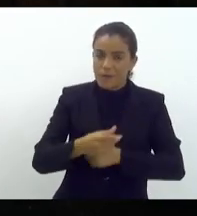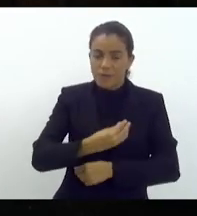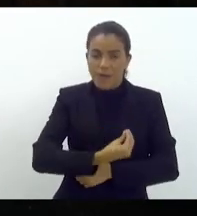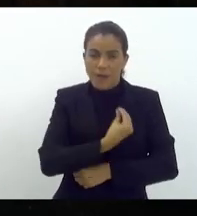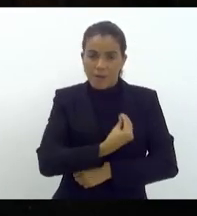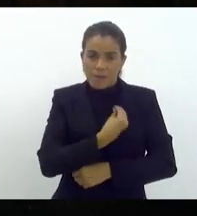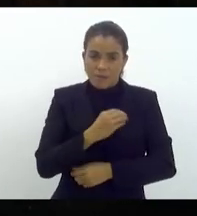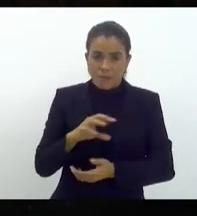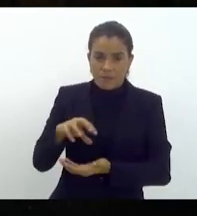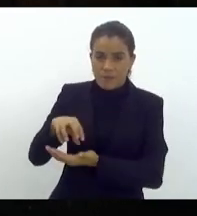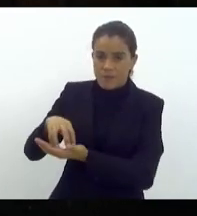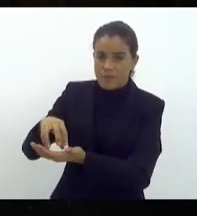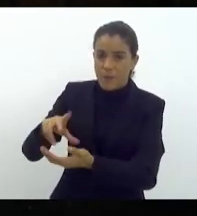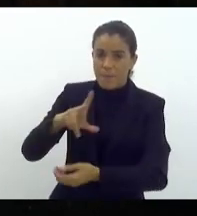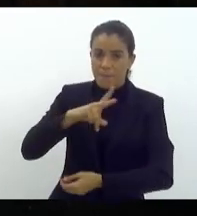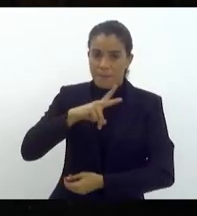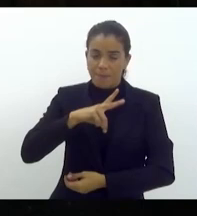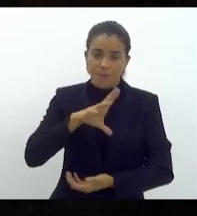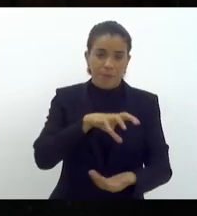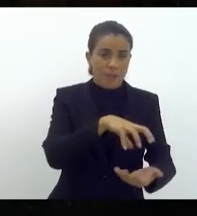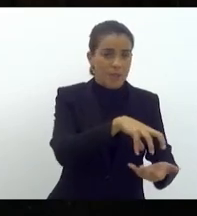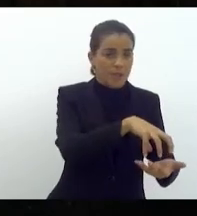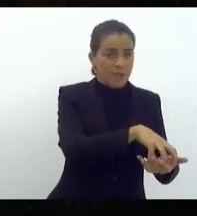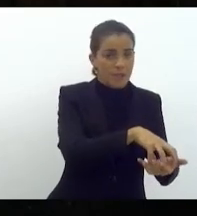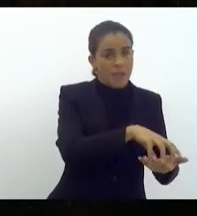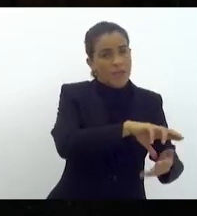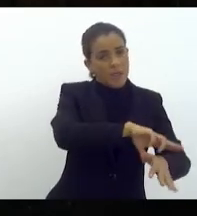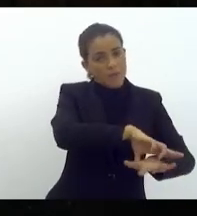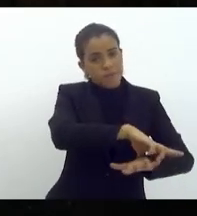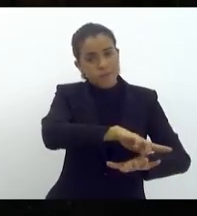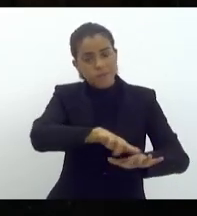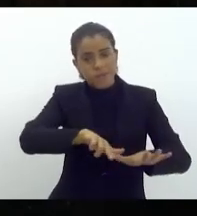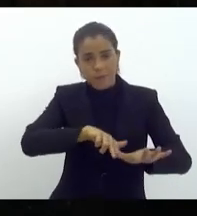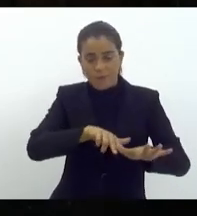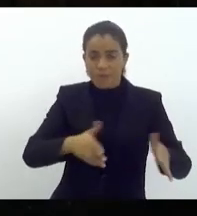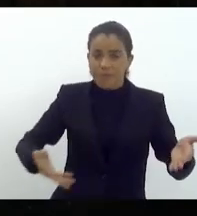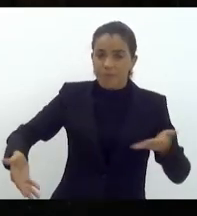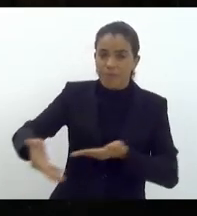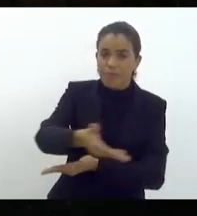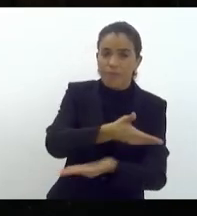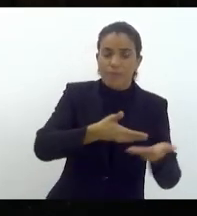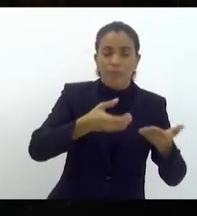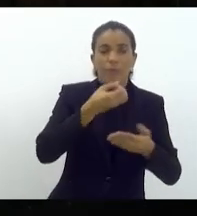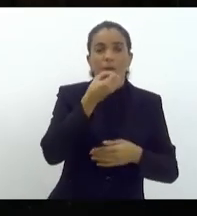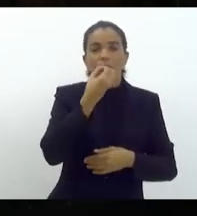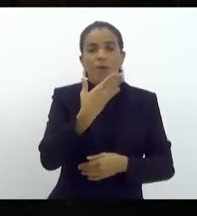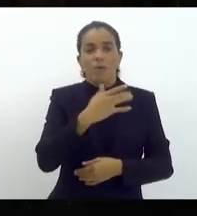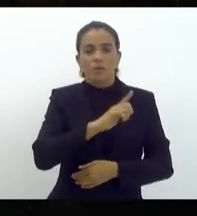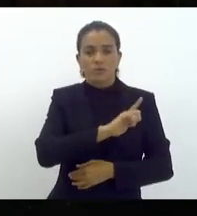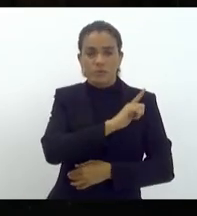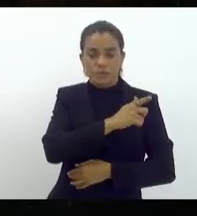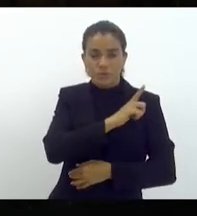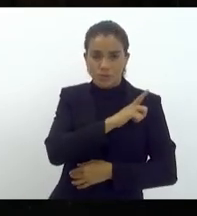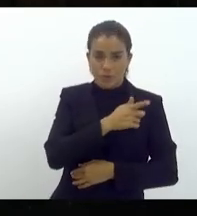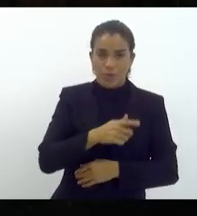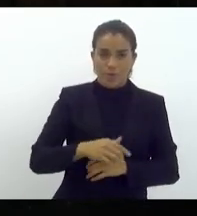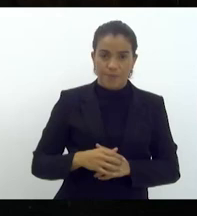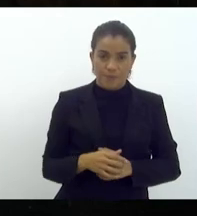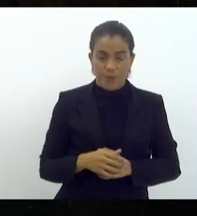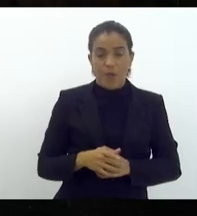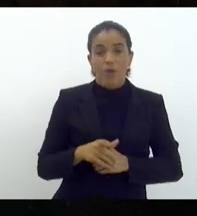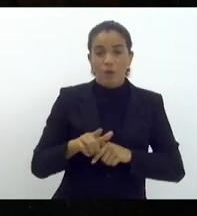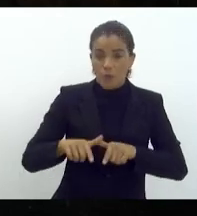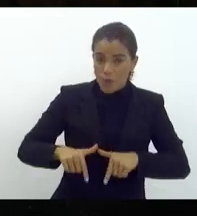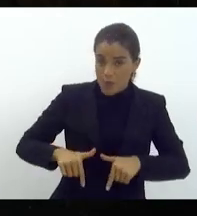dos setores privados e da sua interação, da boa gestão, das operações, do